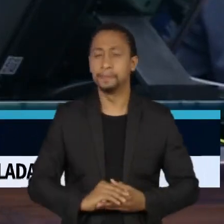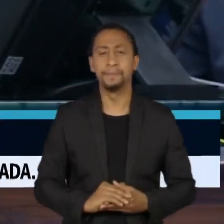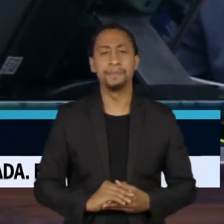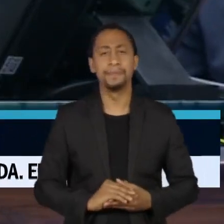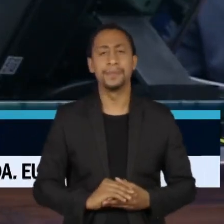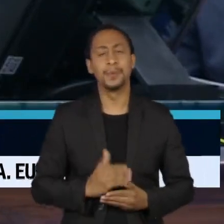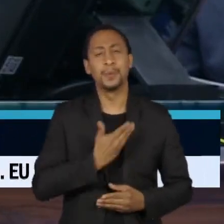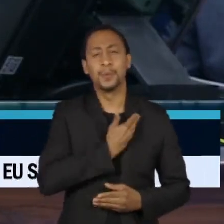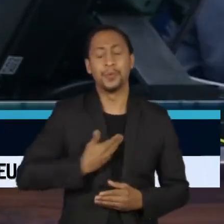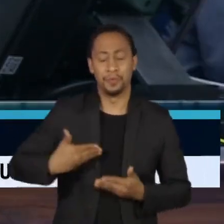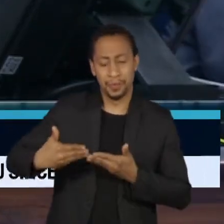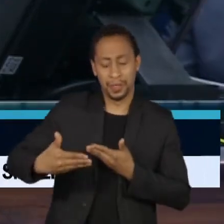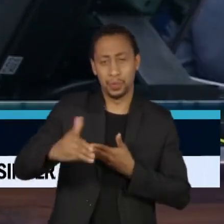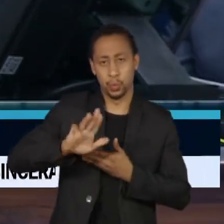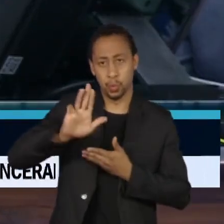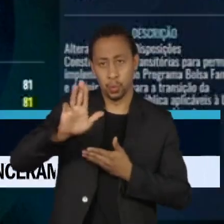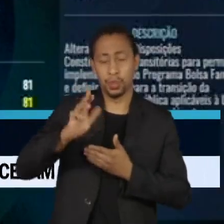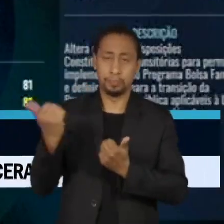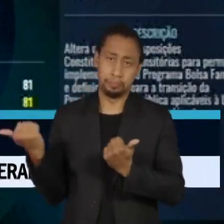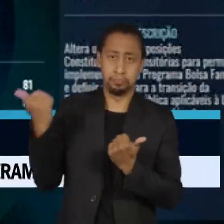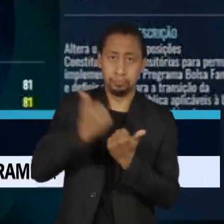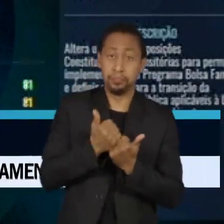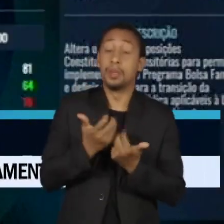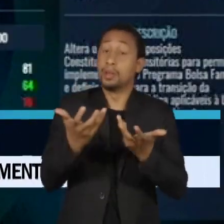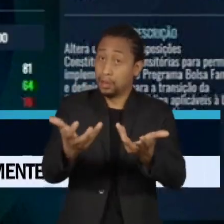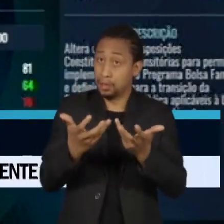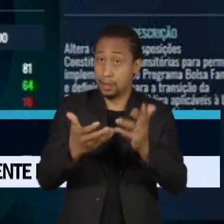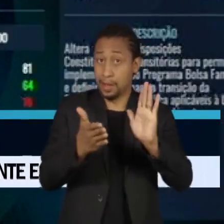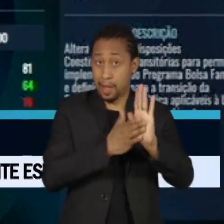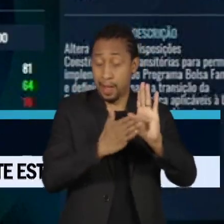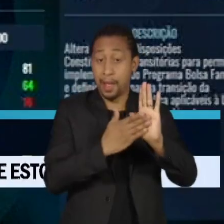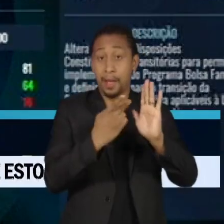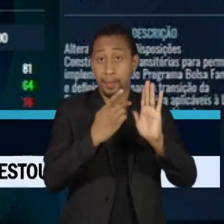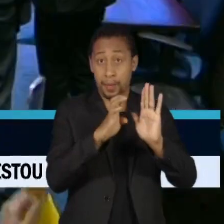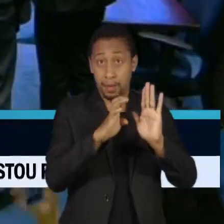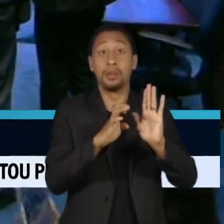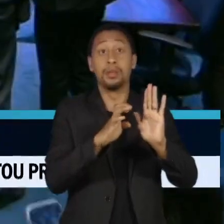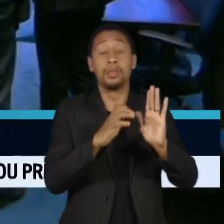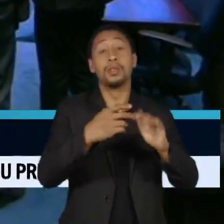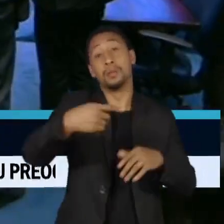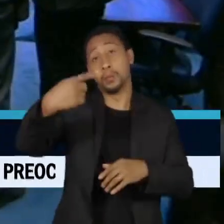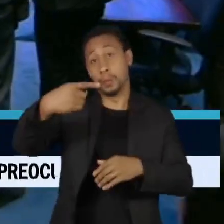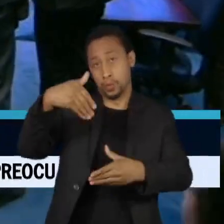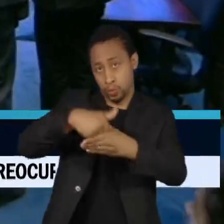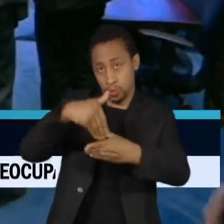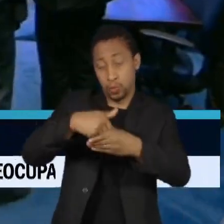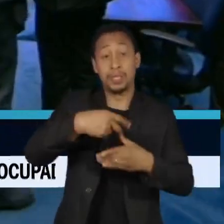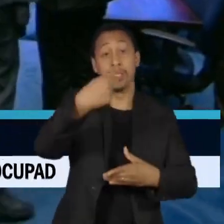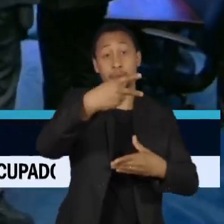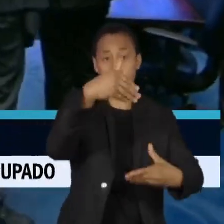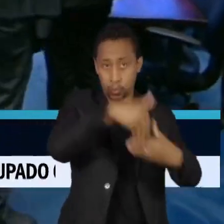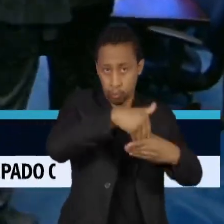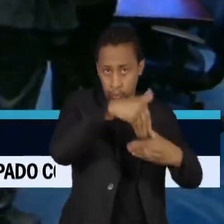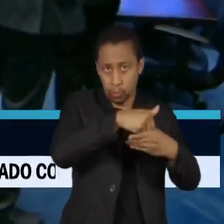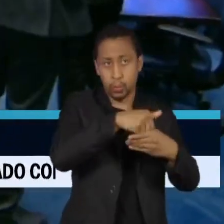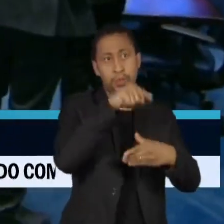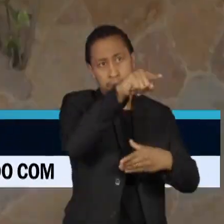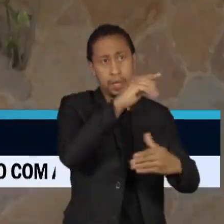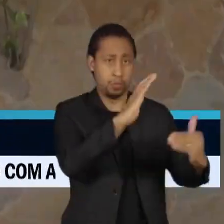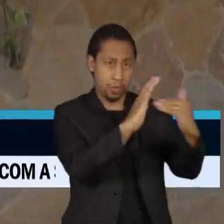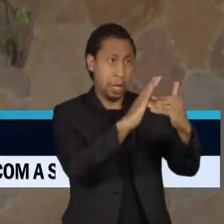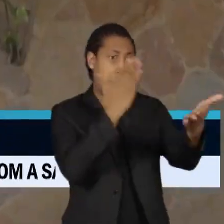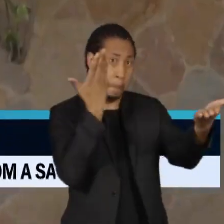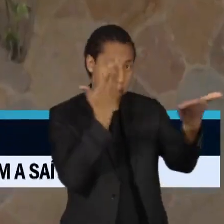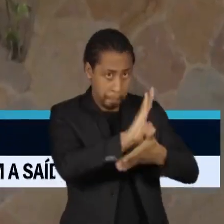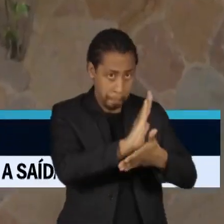de transição quer que a PEC da Transição, que foi aprovada com folga nos dois turnos do Senado, seja apreciada e votada